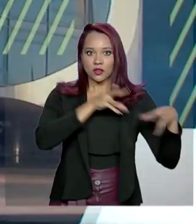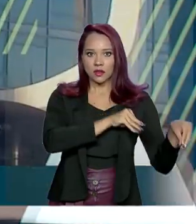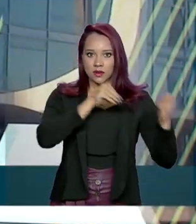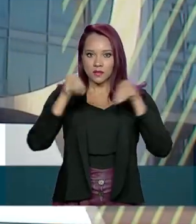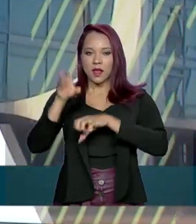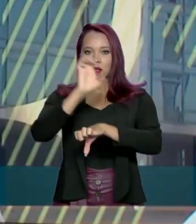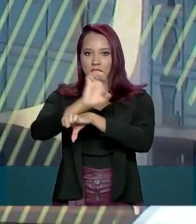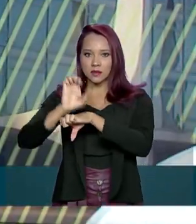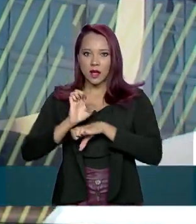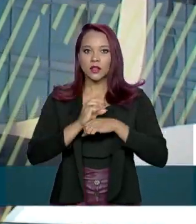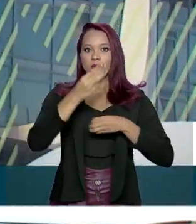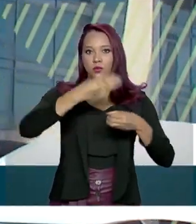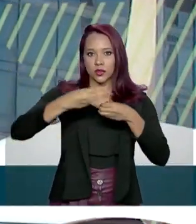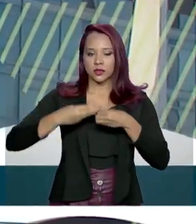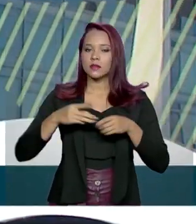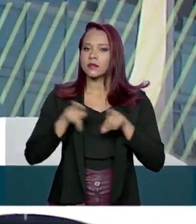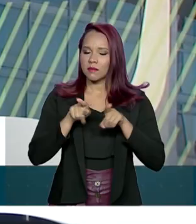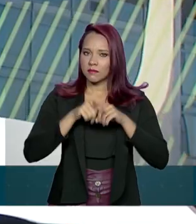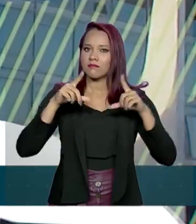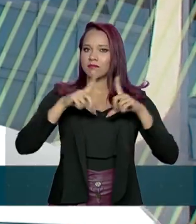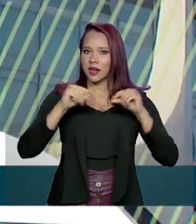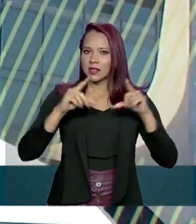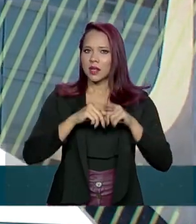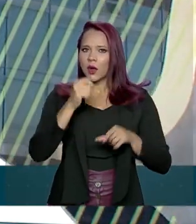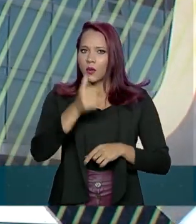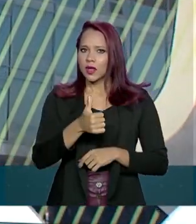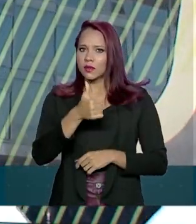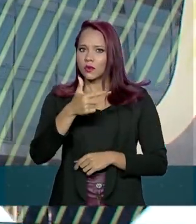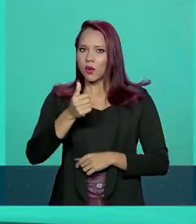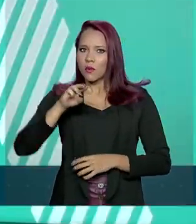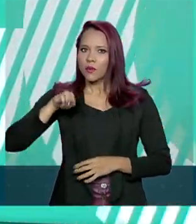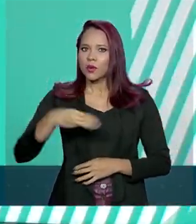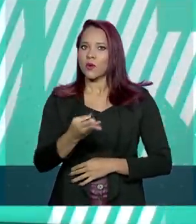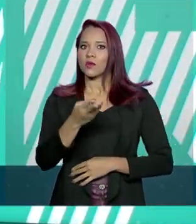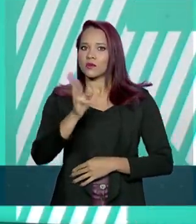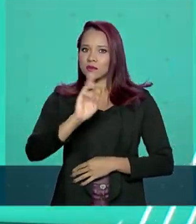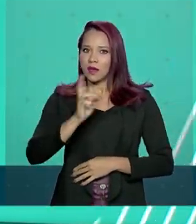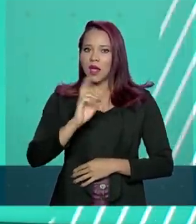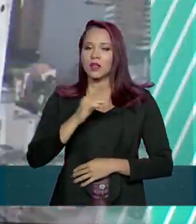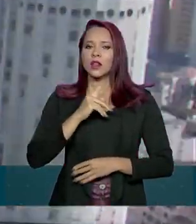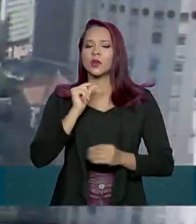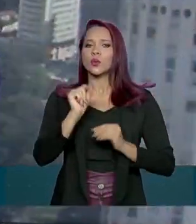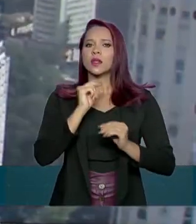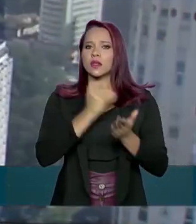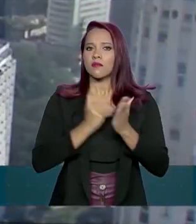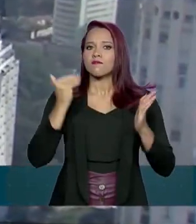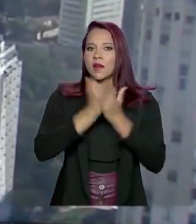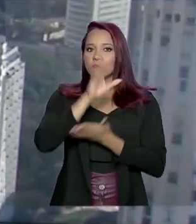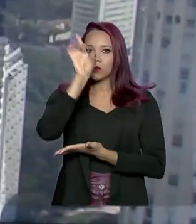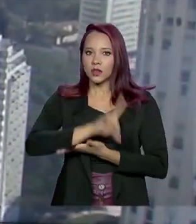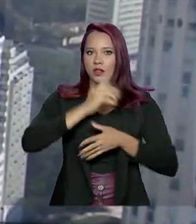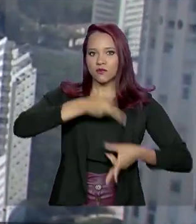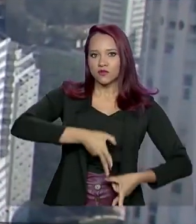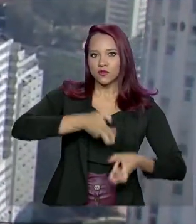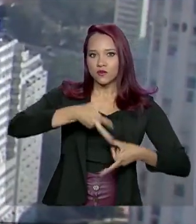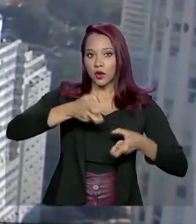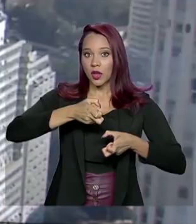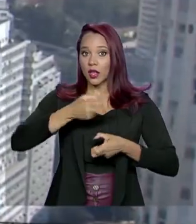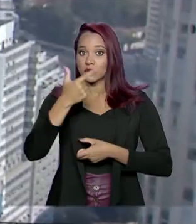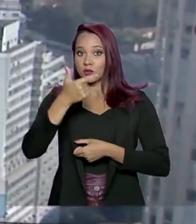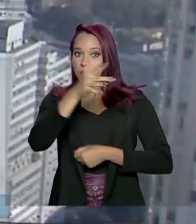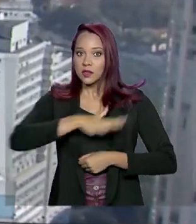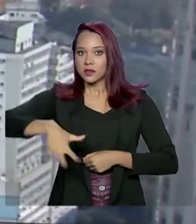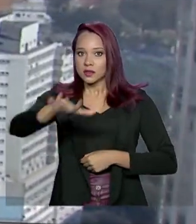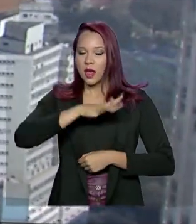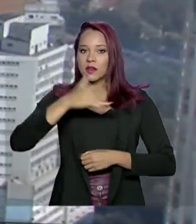estados, municípios e o Distrito Federal quase 12 bilhões de reais do excedente da seção onerosa de duas áreas de